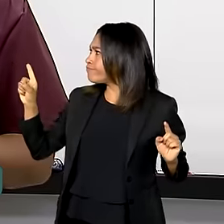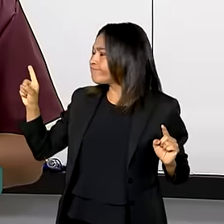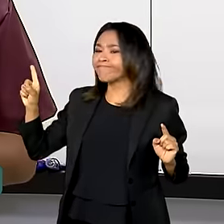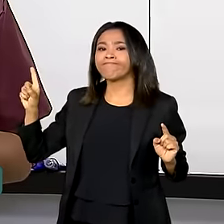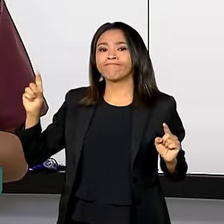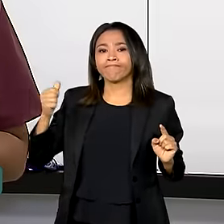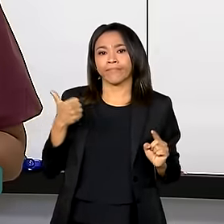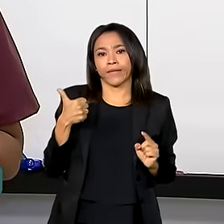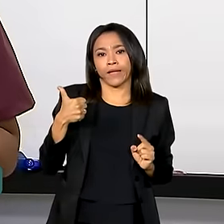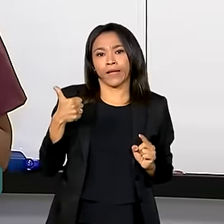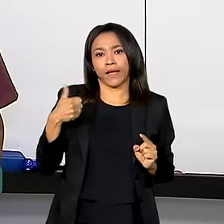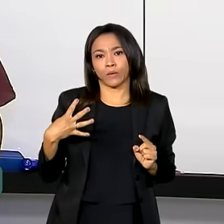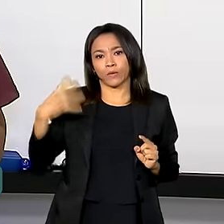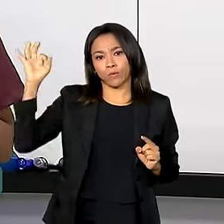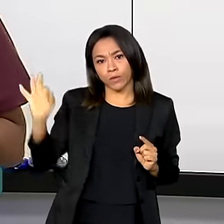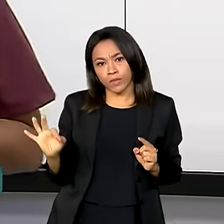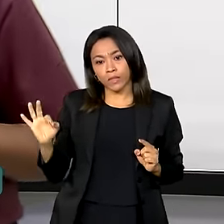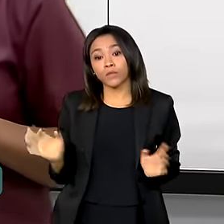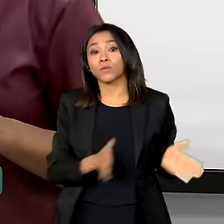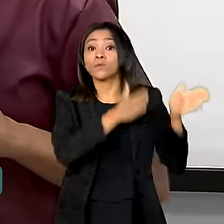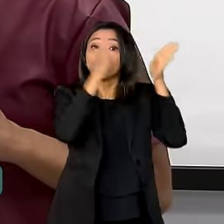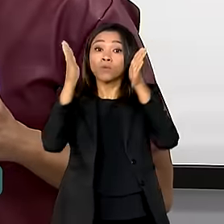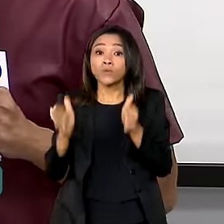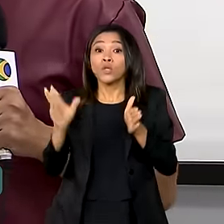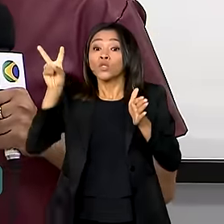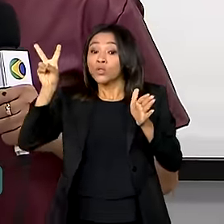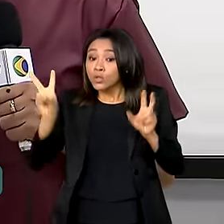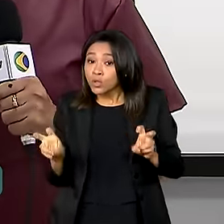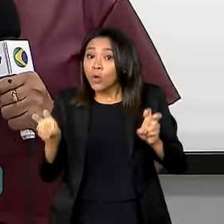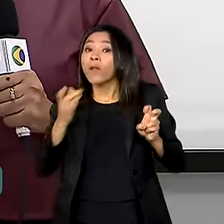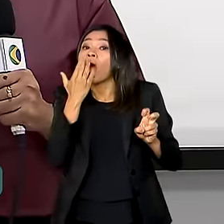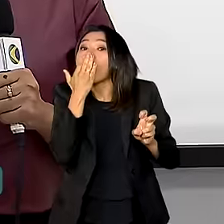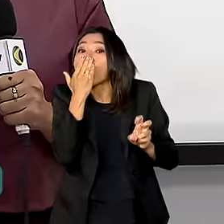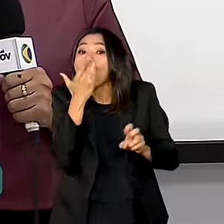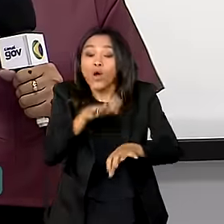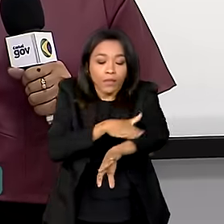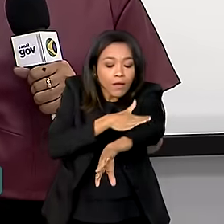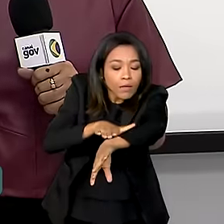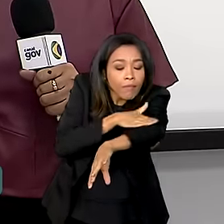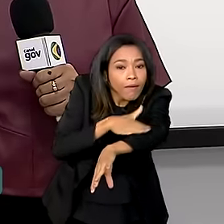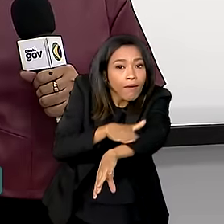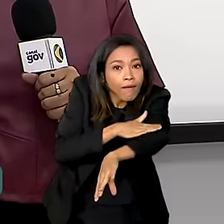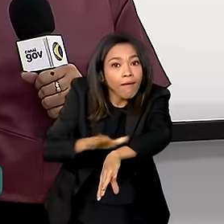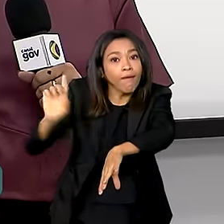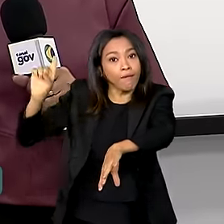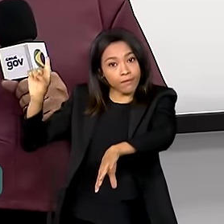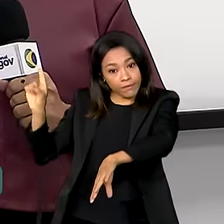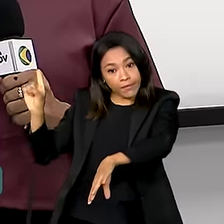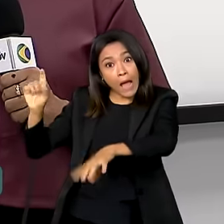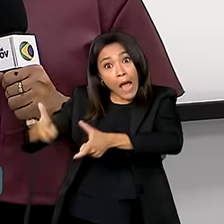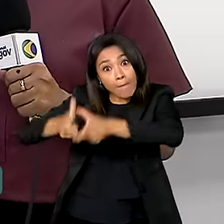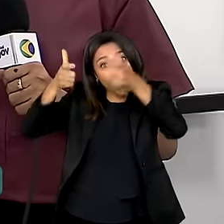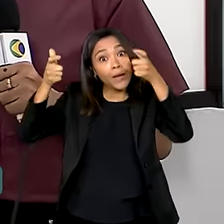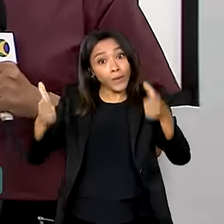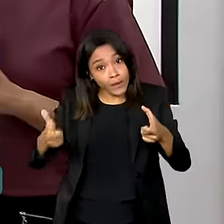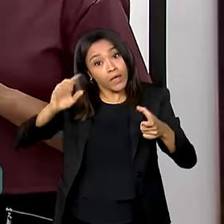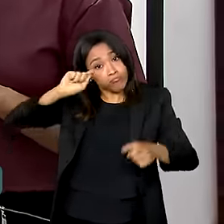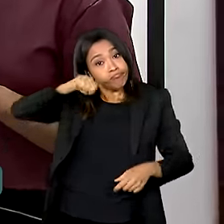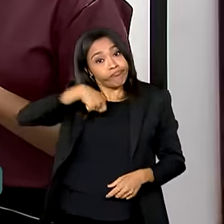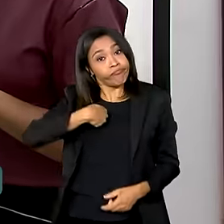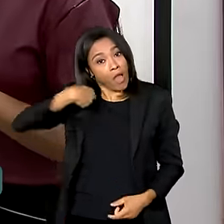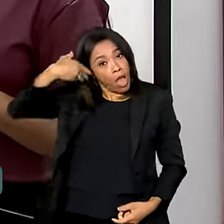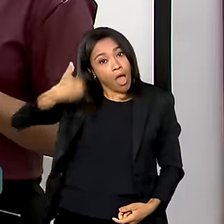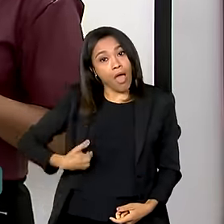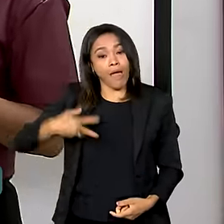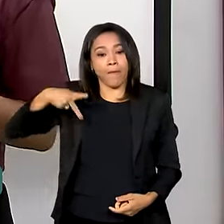14%. Com relação à declaração de raça ou cor dos candidatos, a maioria se reconhece